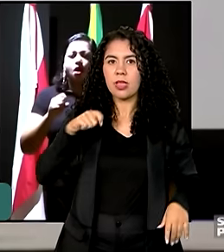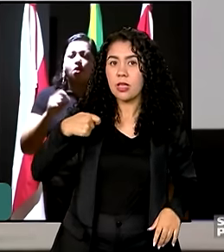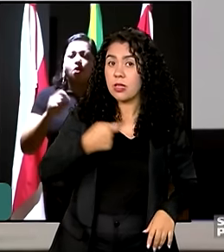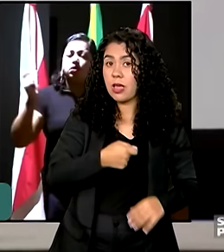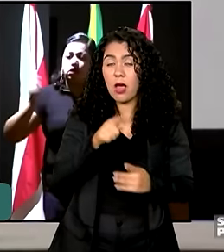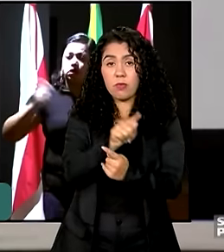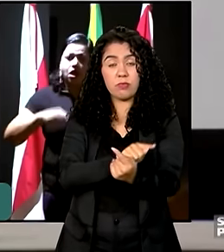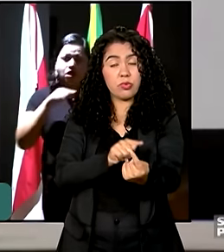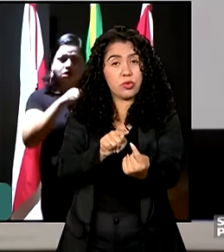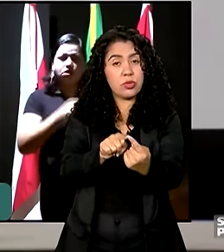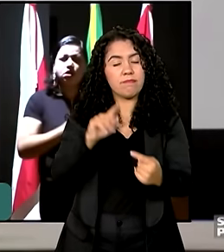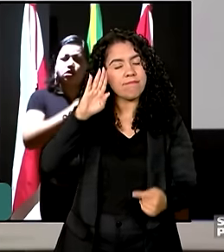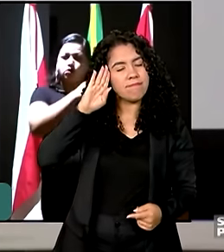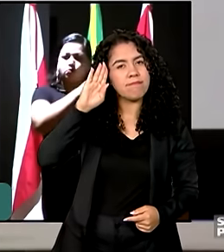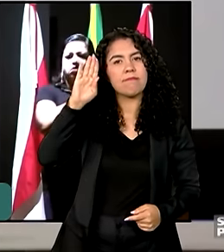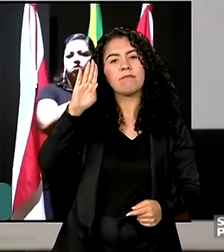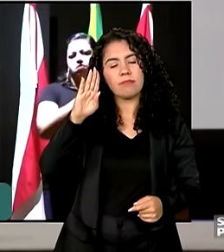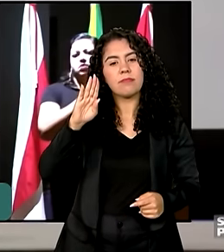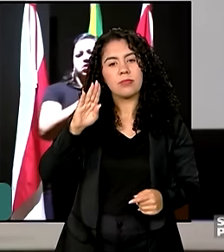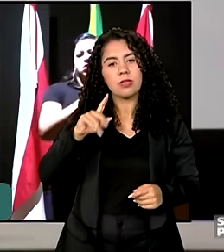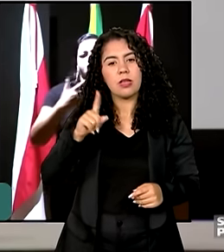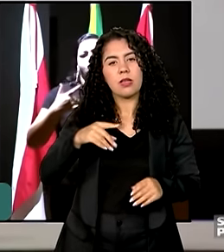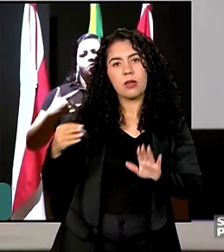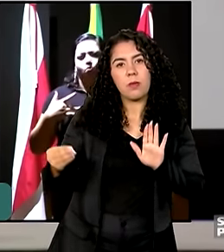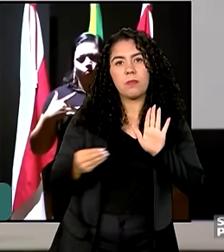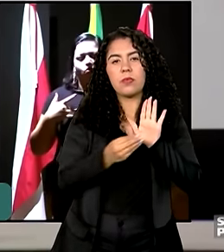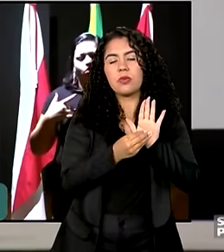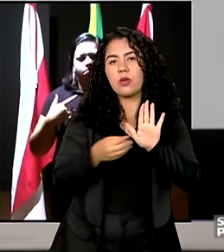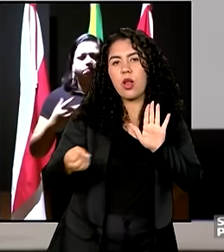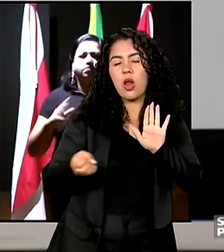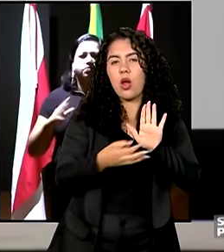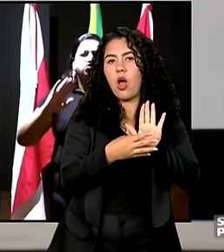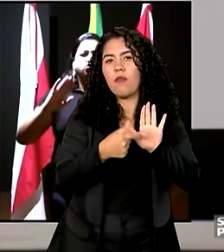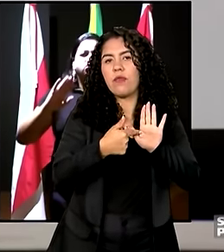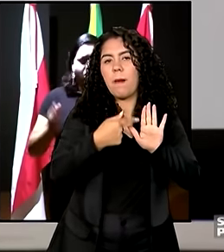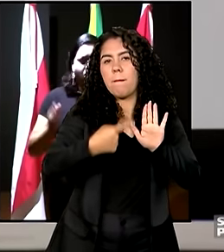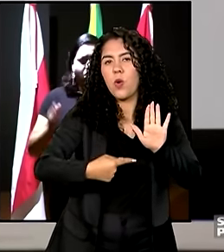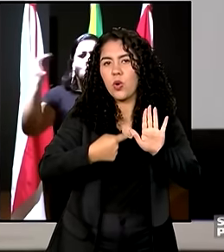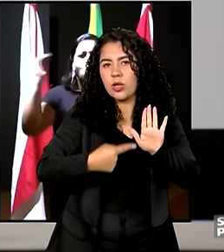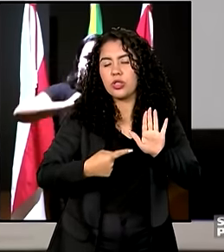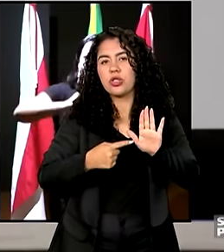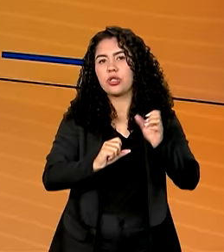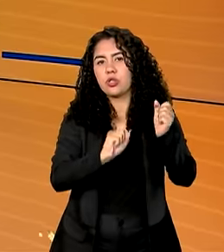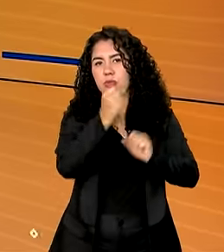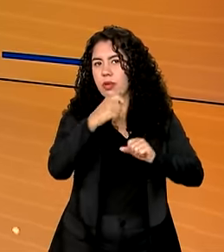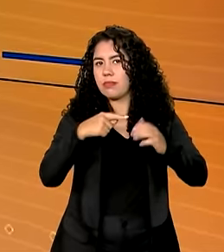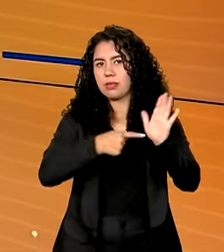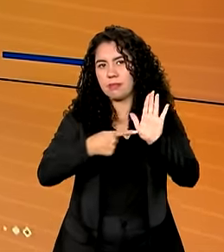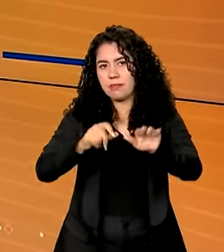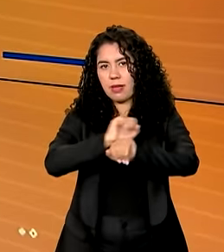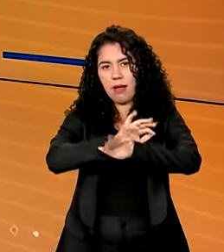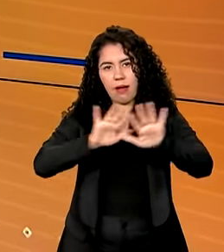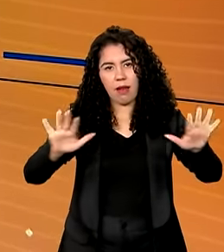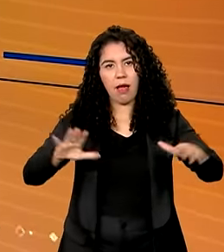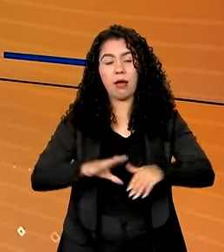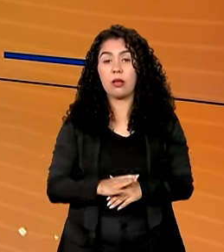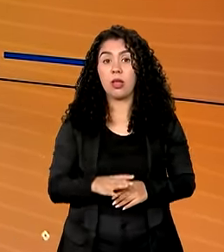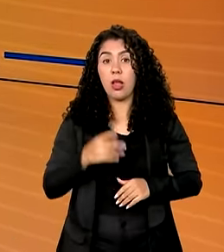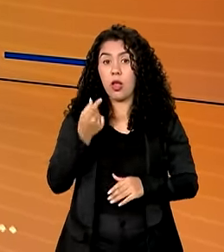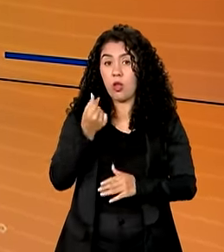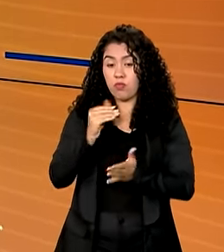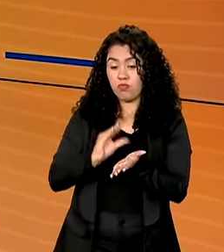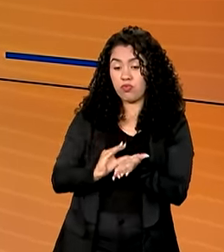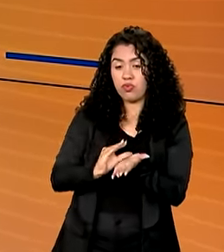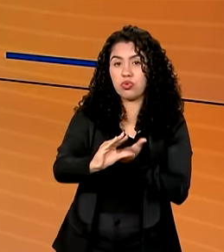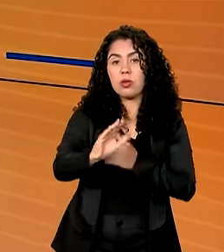missões, tal como foi colocado na nova política industrial, de forma mais clara. E um investimento de